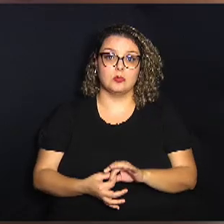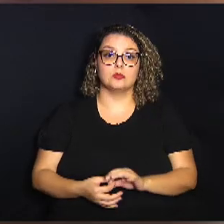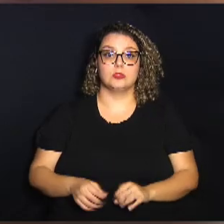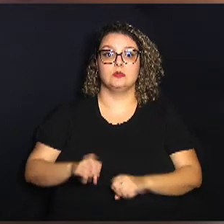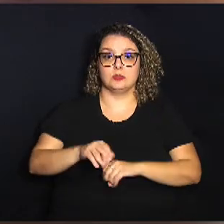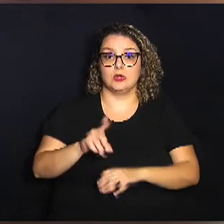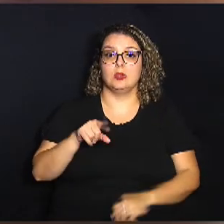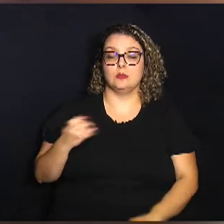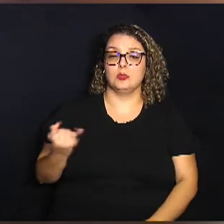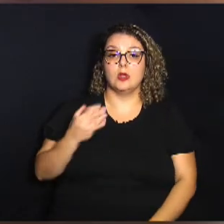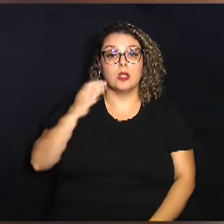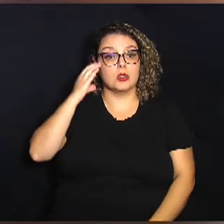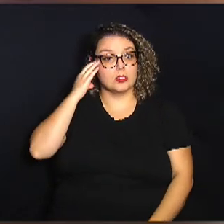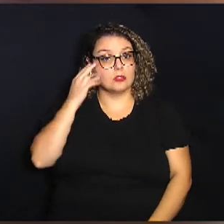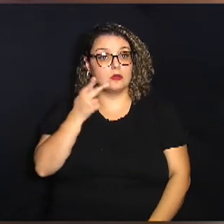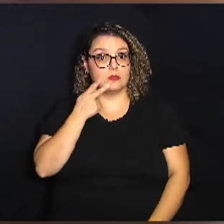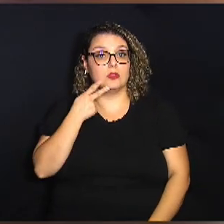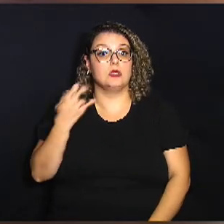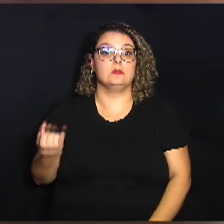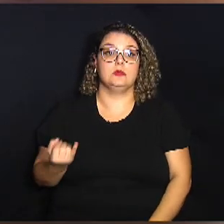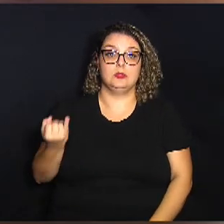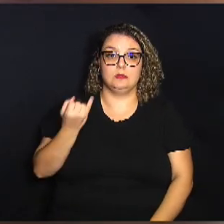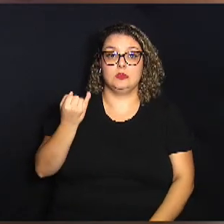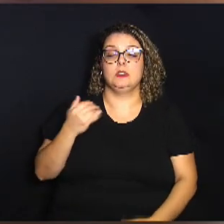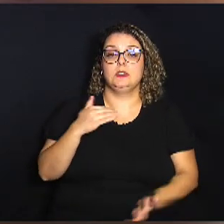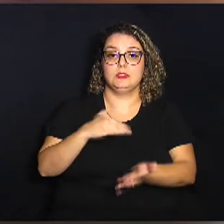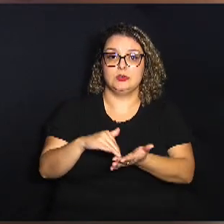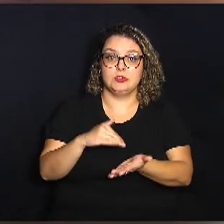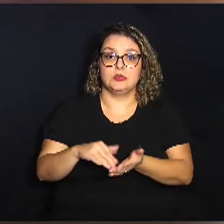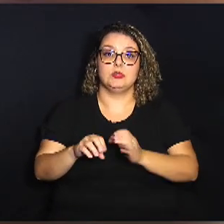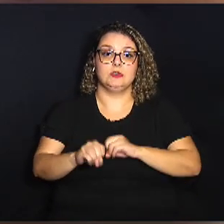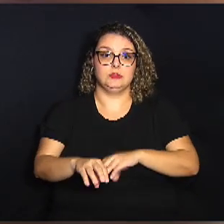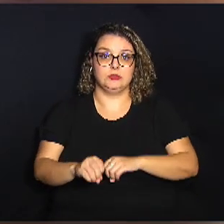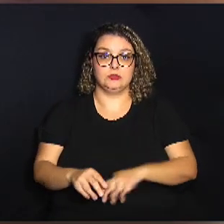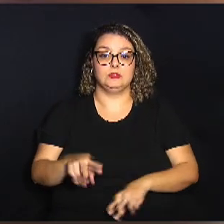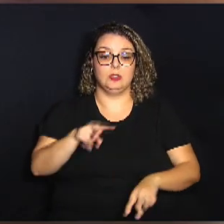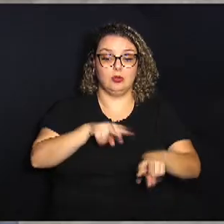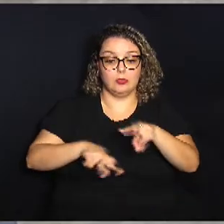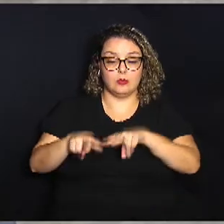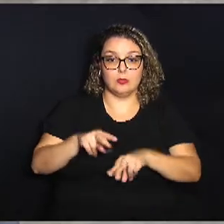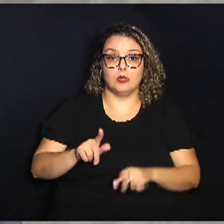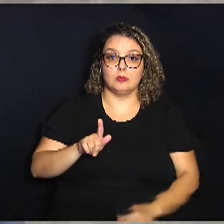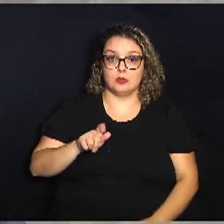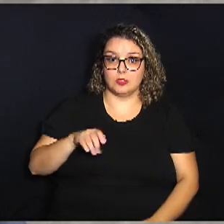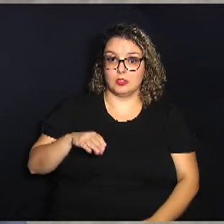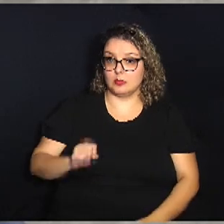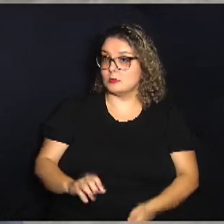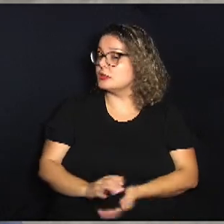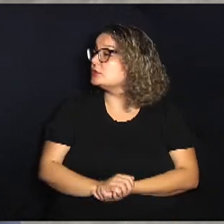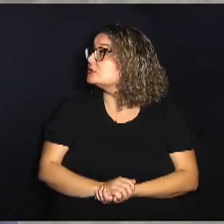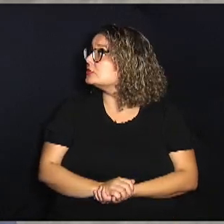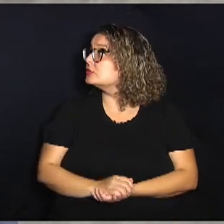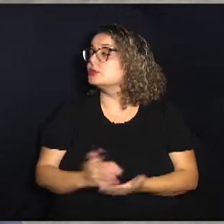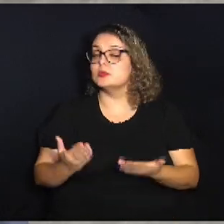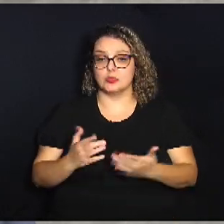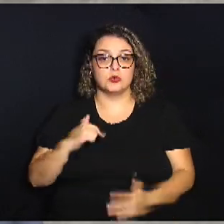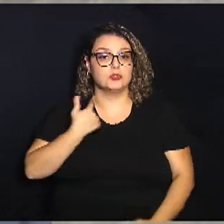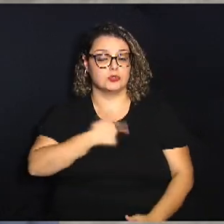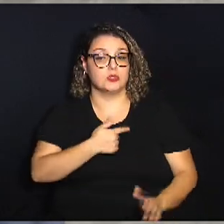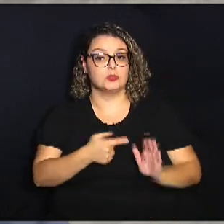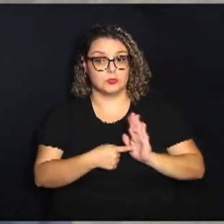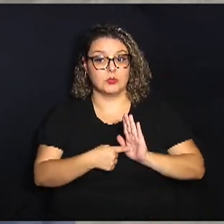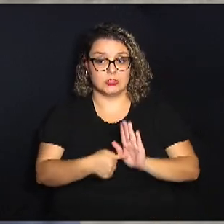Cirilo ressalta a importância da Secretaria de Educação ter um olhar para os games Hoje nós temos que mostrar que